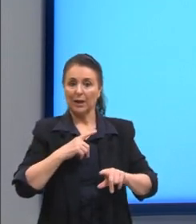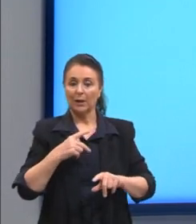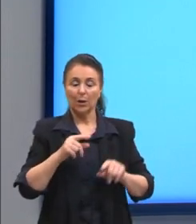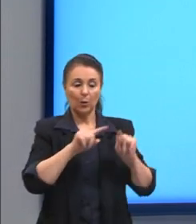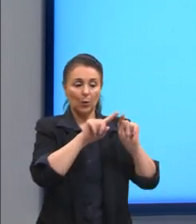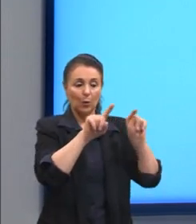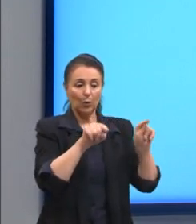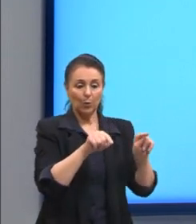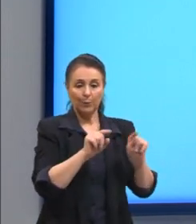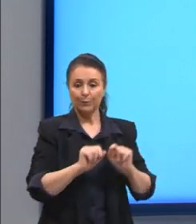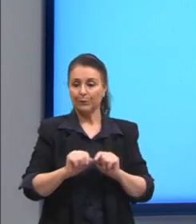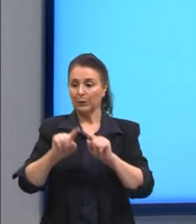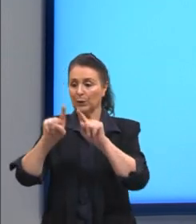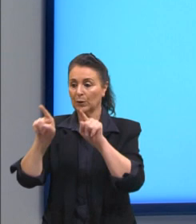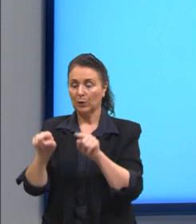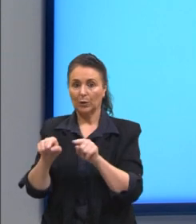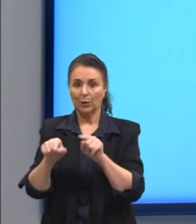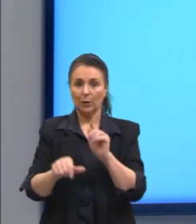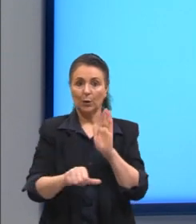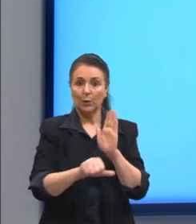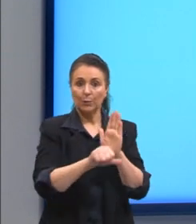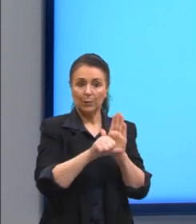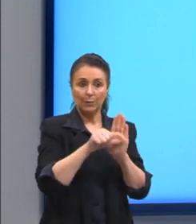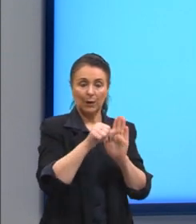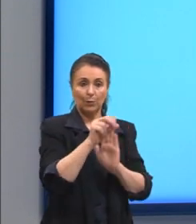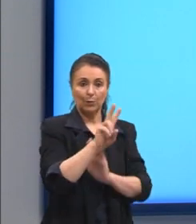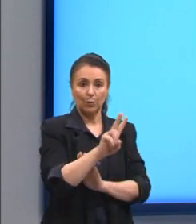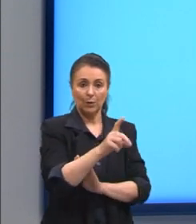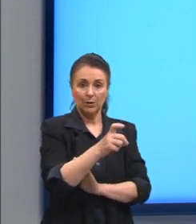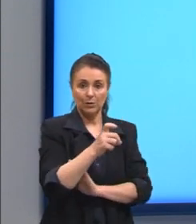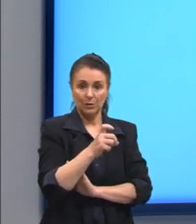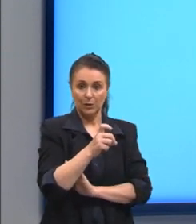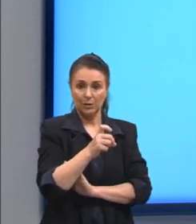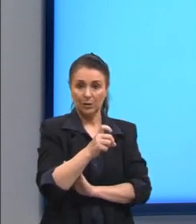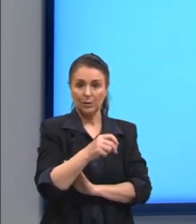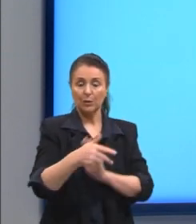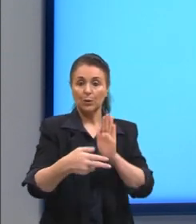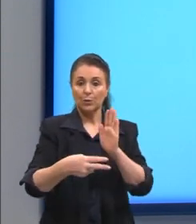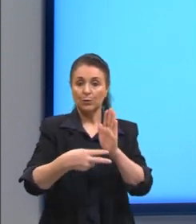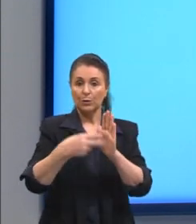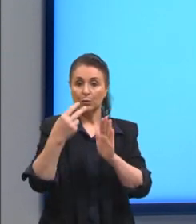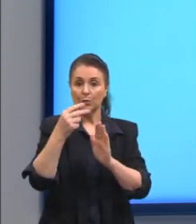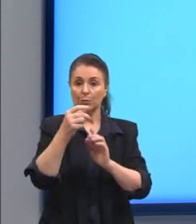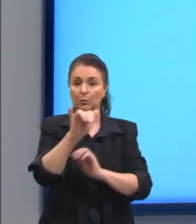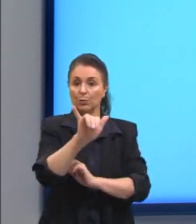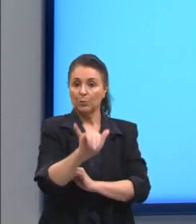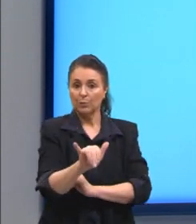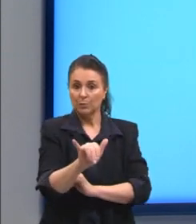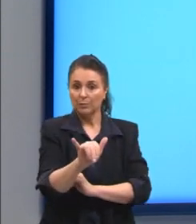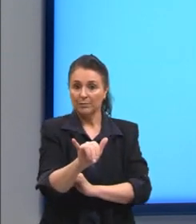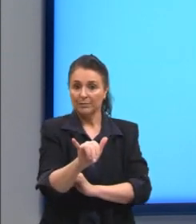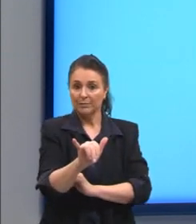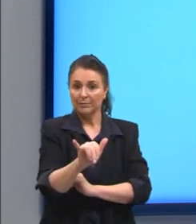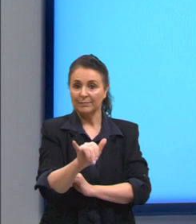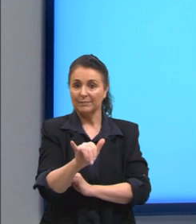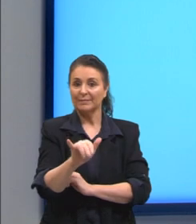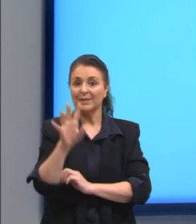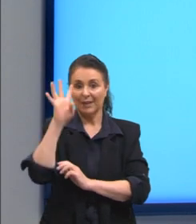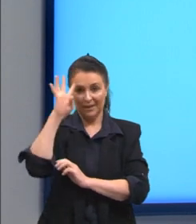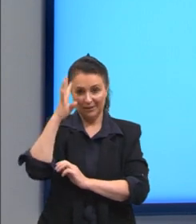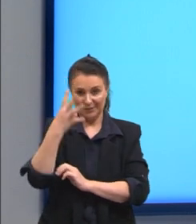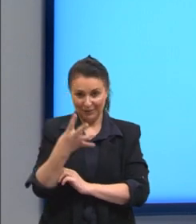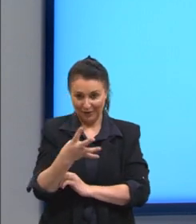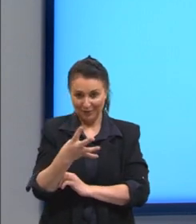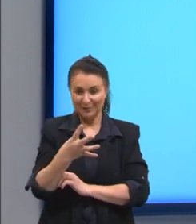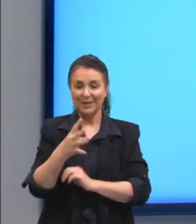parênteses o primeiro termo é o 2x e o segundo termo é o y então resolvendo este produto